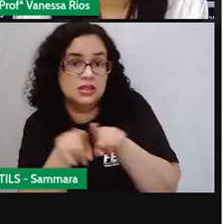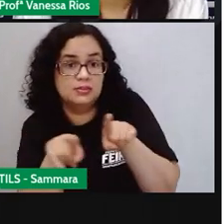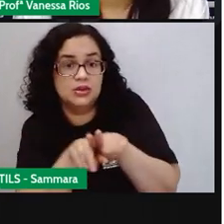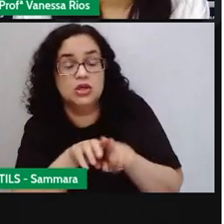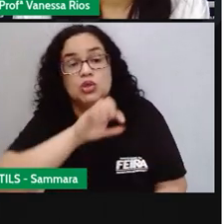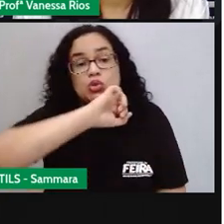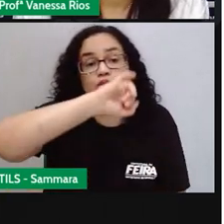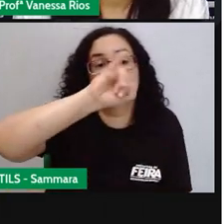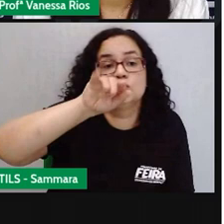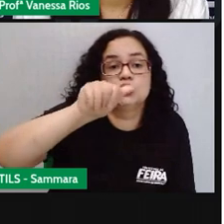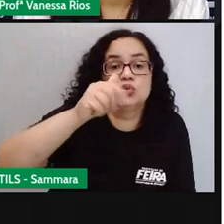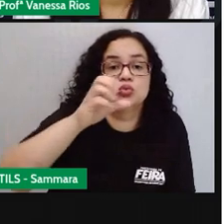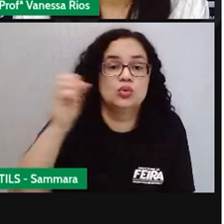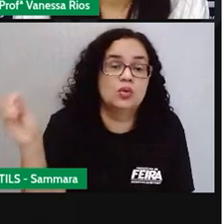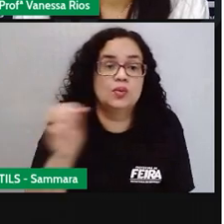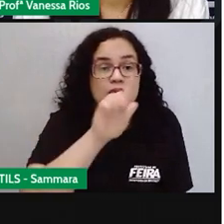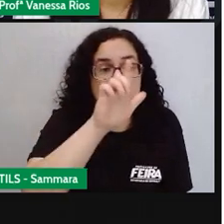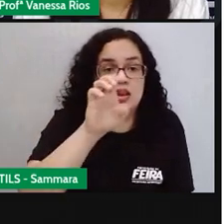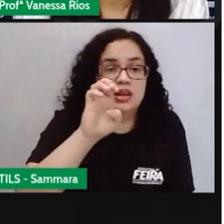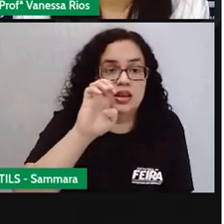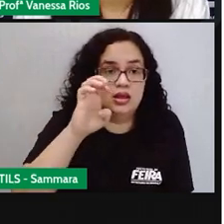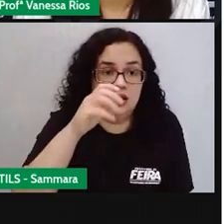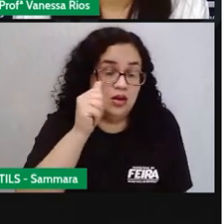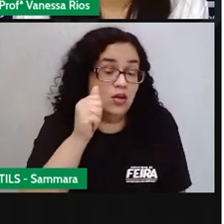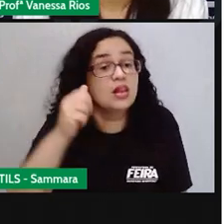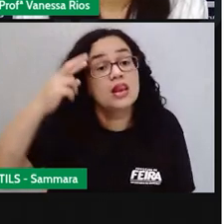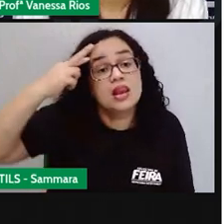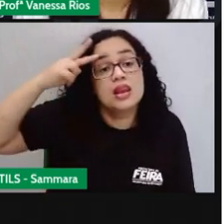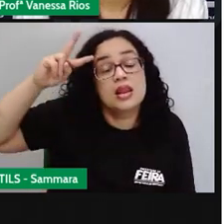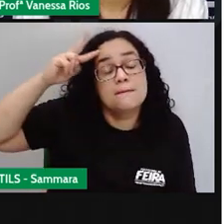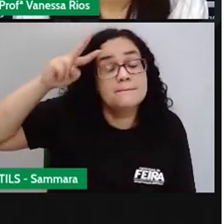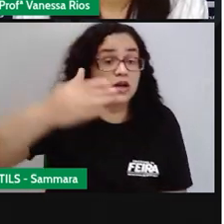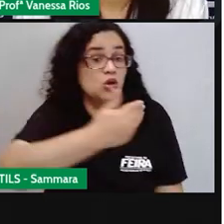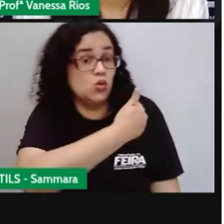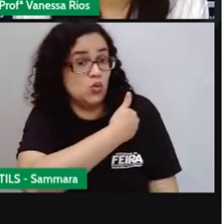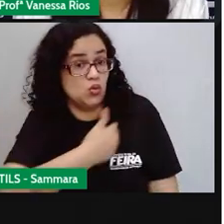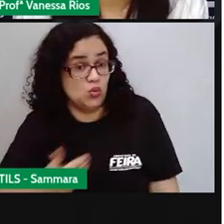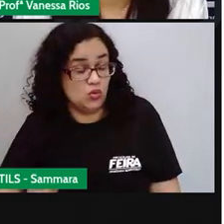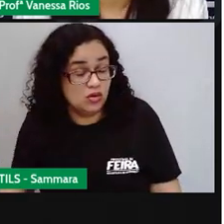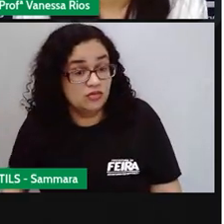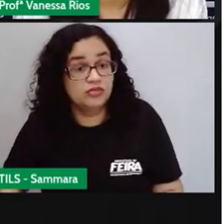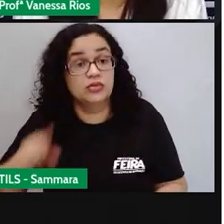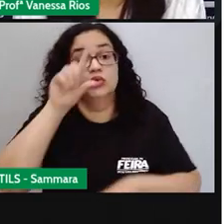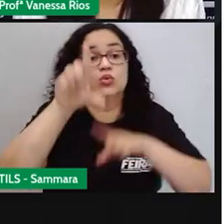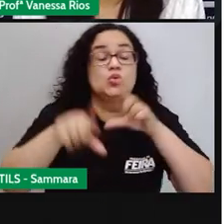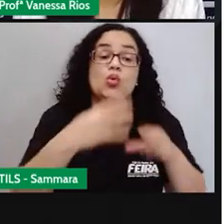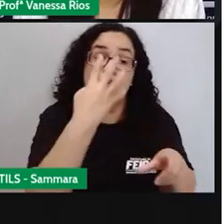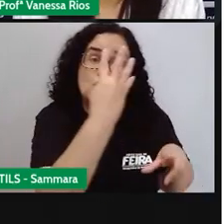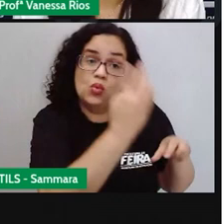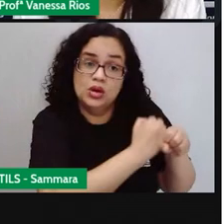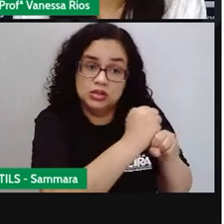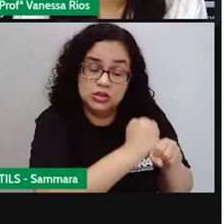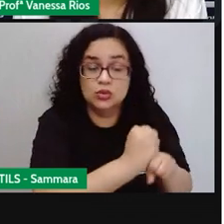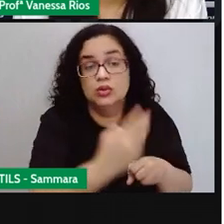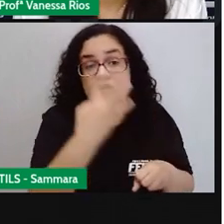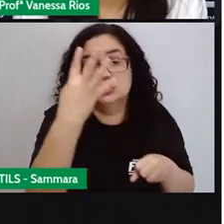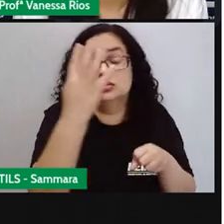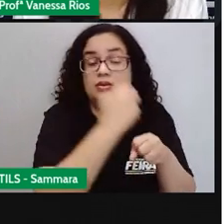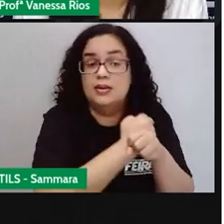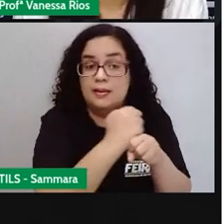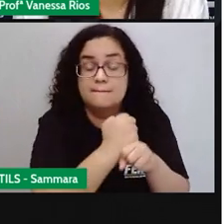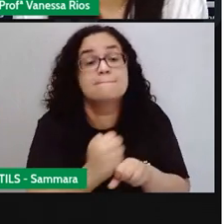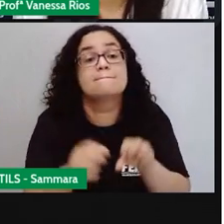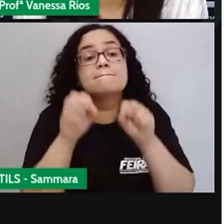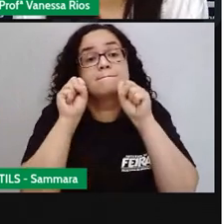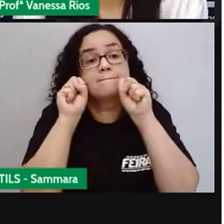Leão. É importante a gente lembrar que o governador, ele é eleito de quatro em quatro anos e